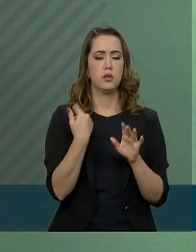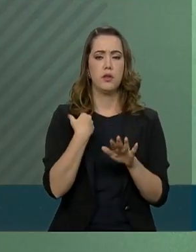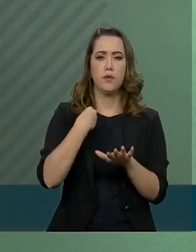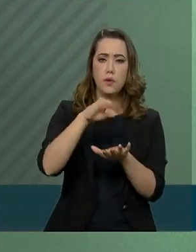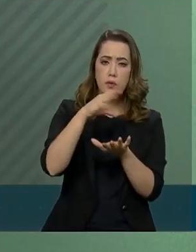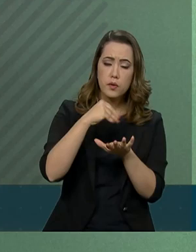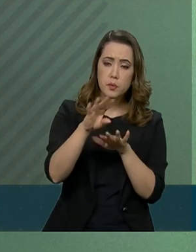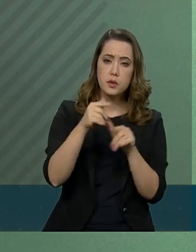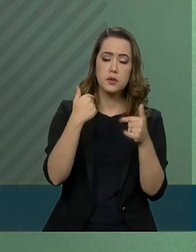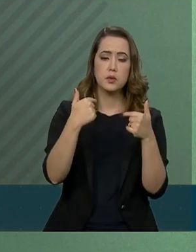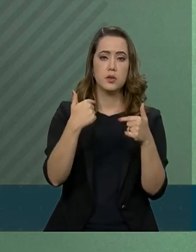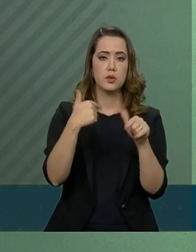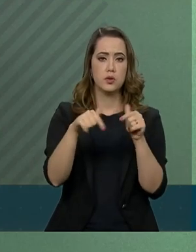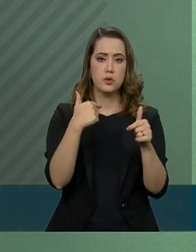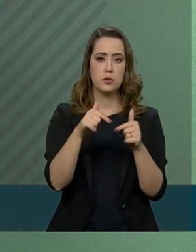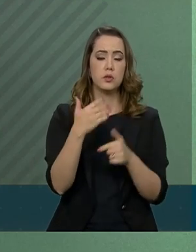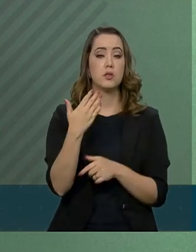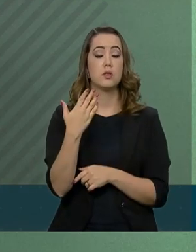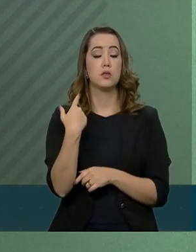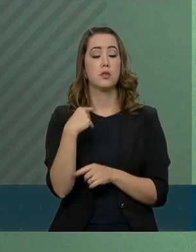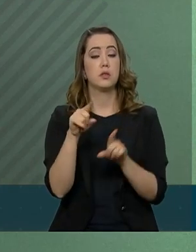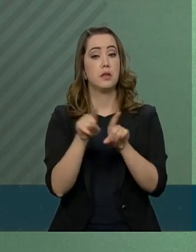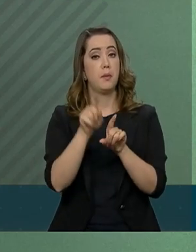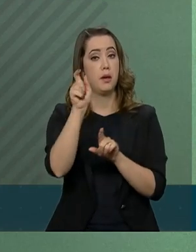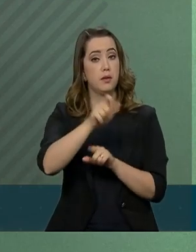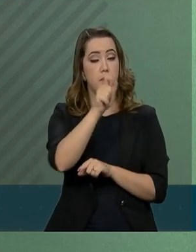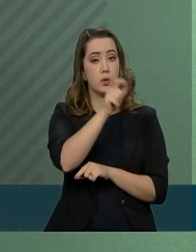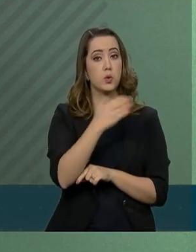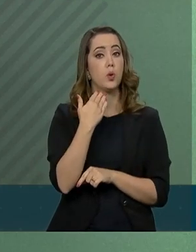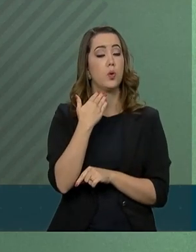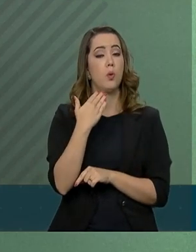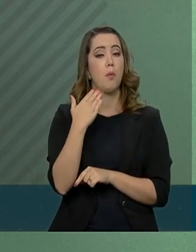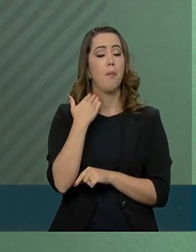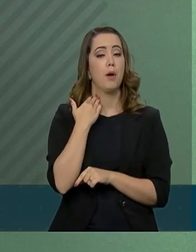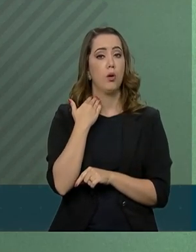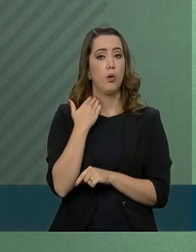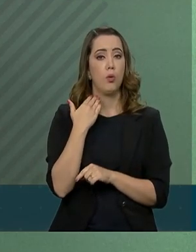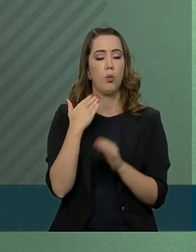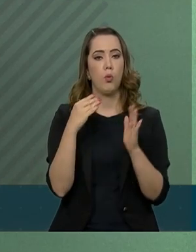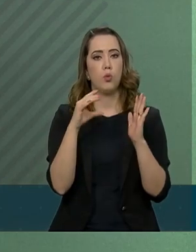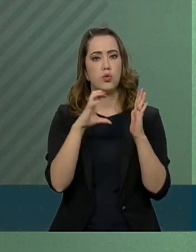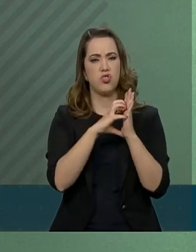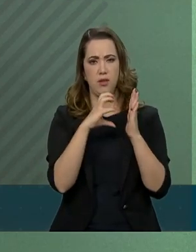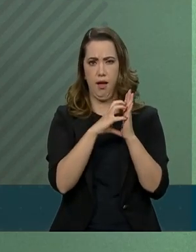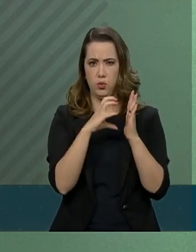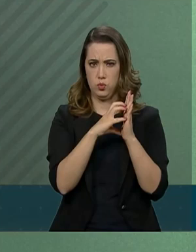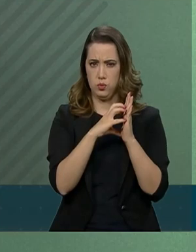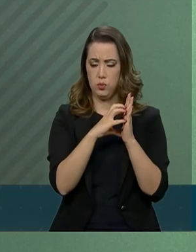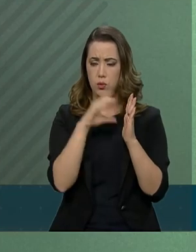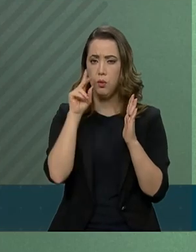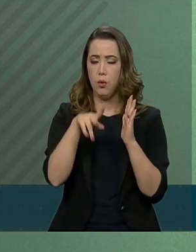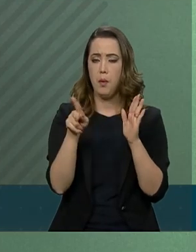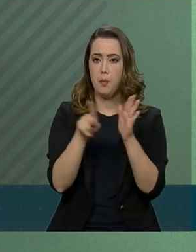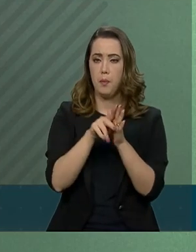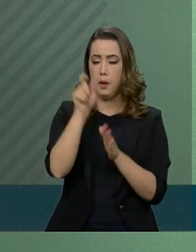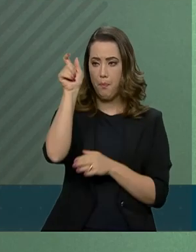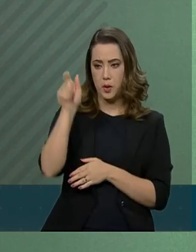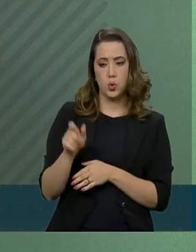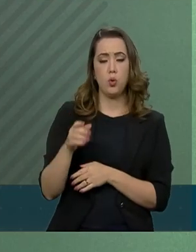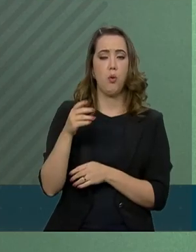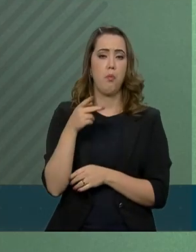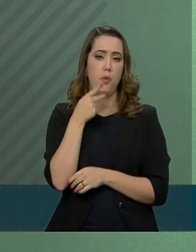às operações de crédito do cadastrado no banco de dados, facultada ao cadastrado a